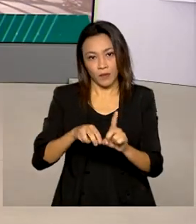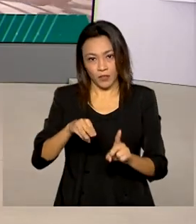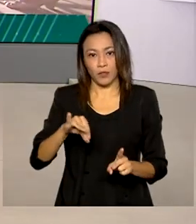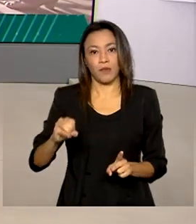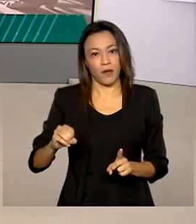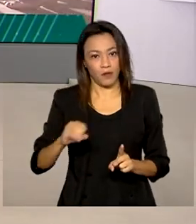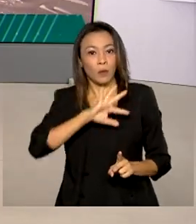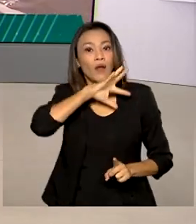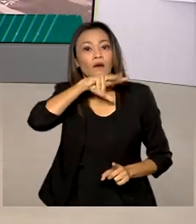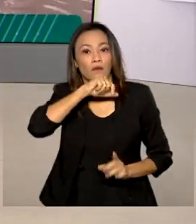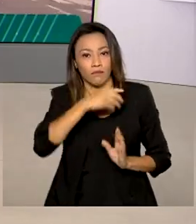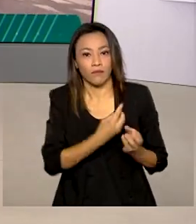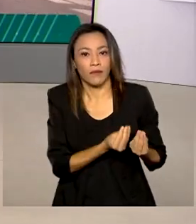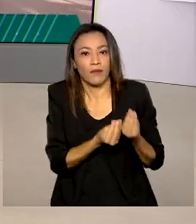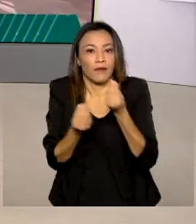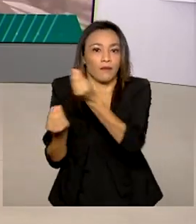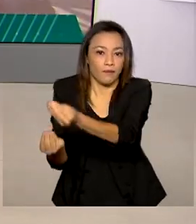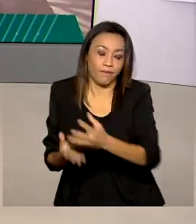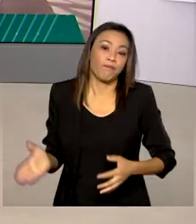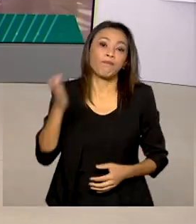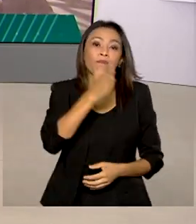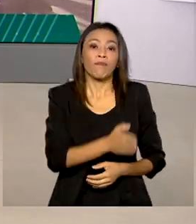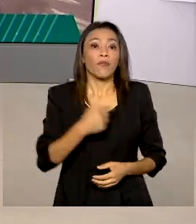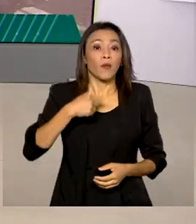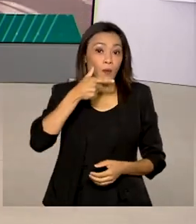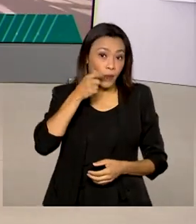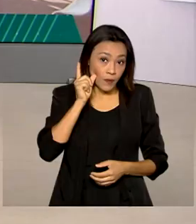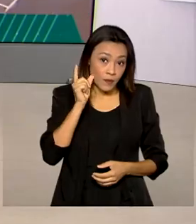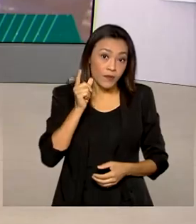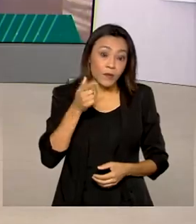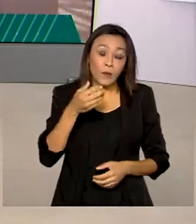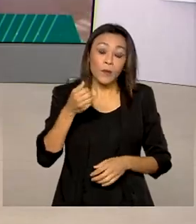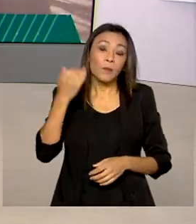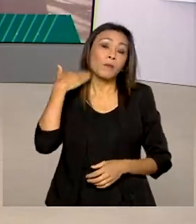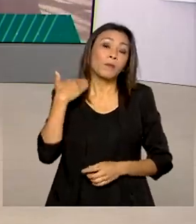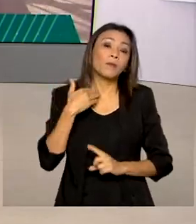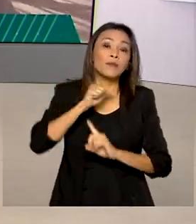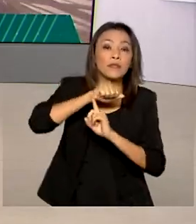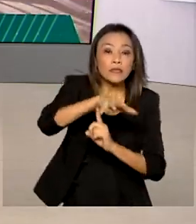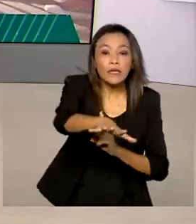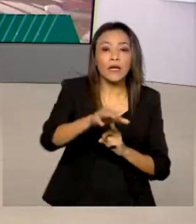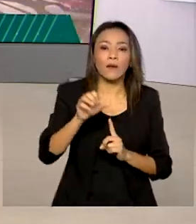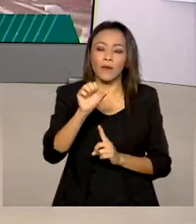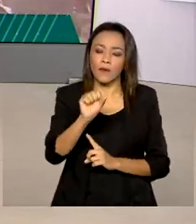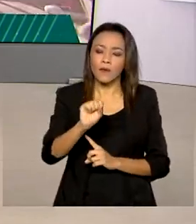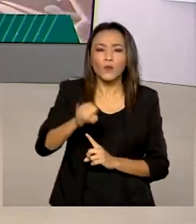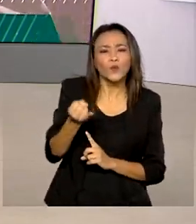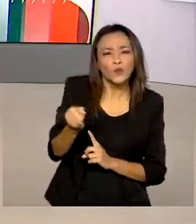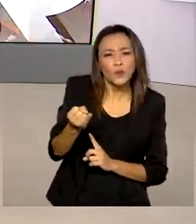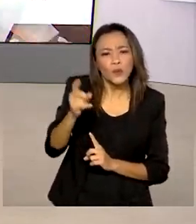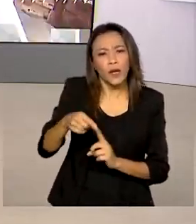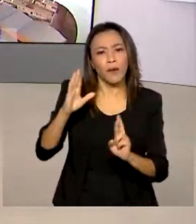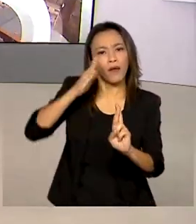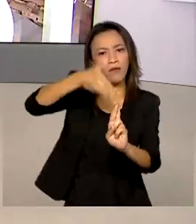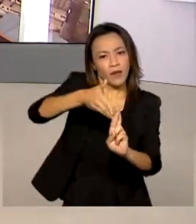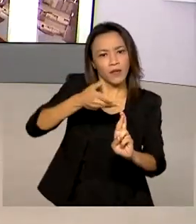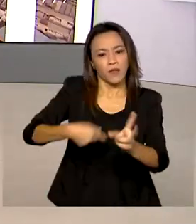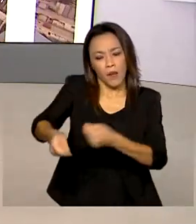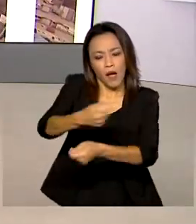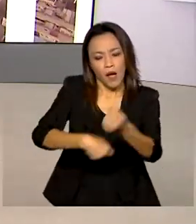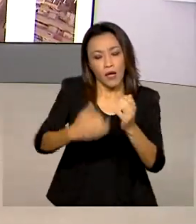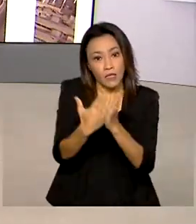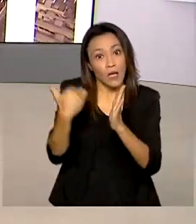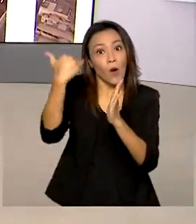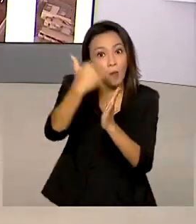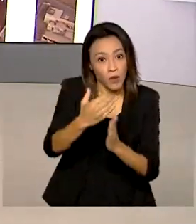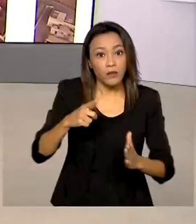O Banco Central aumentou ontem a Selic, que é a taxa básica de juros utilizada como referência no mercado. Os impactos desse aumento